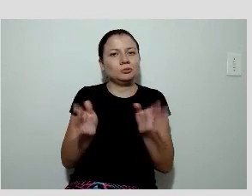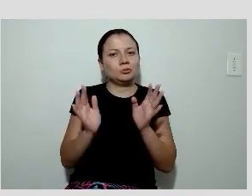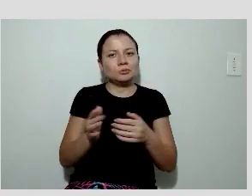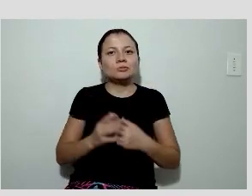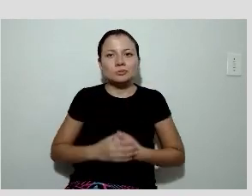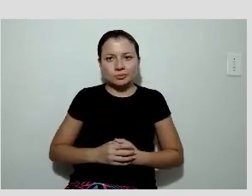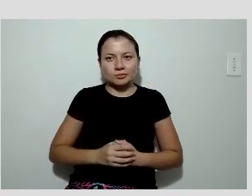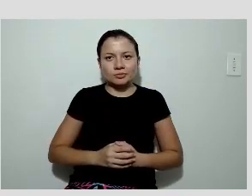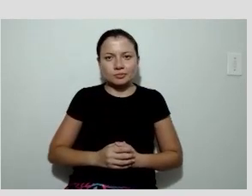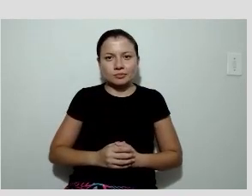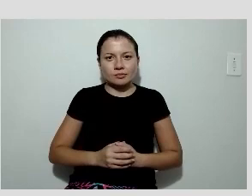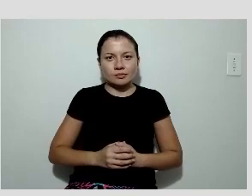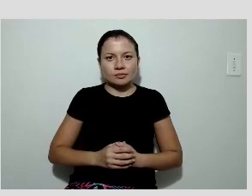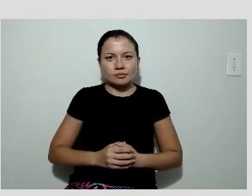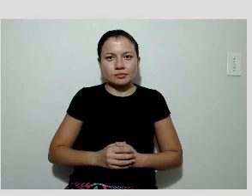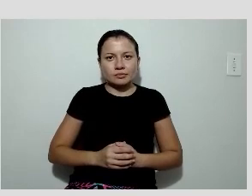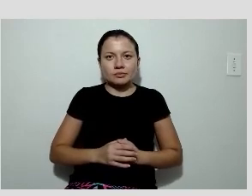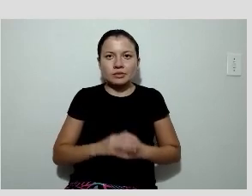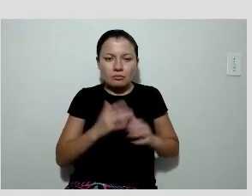rastraçador é injetado.